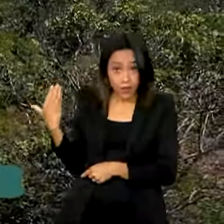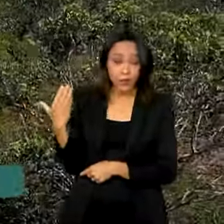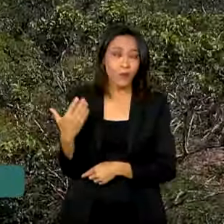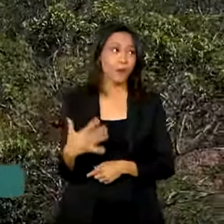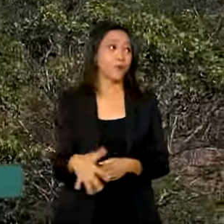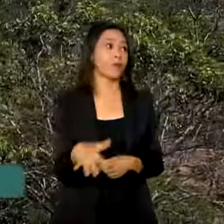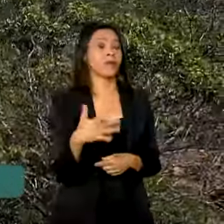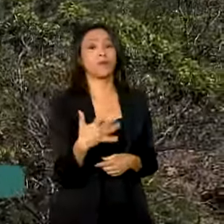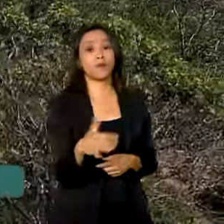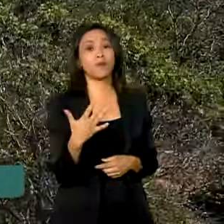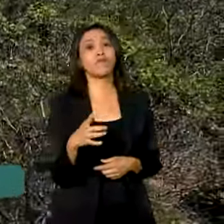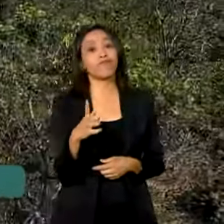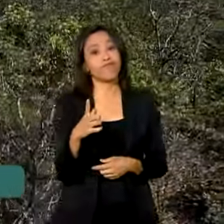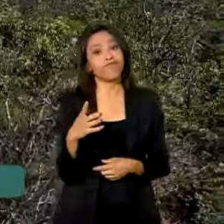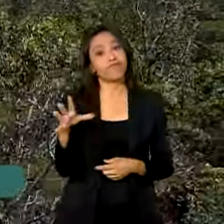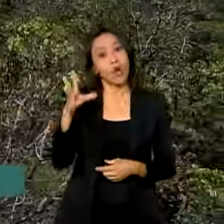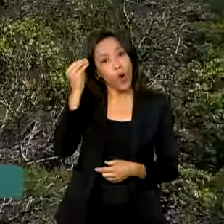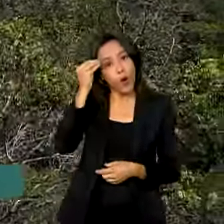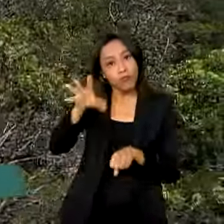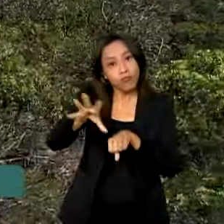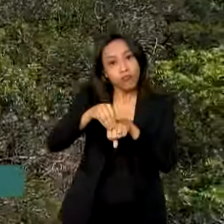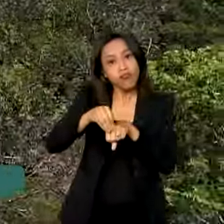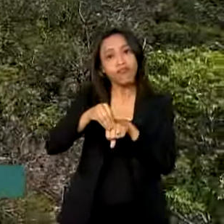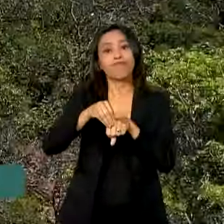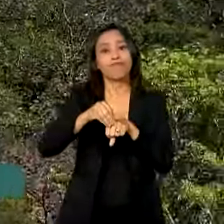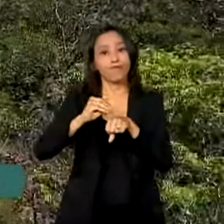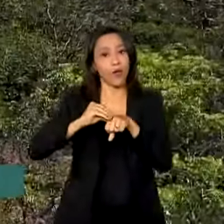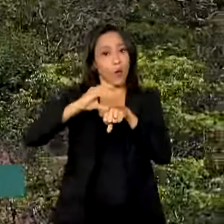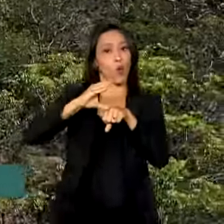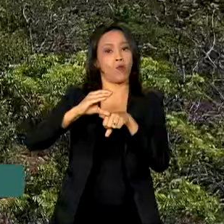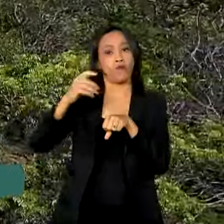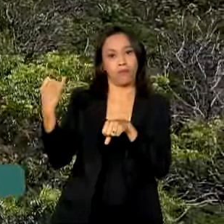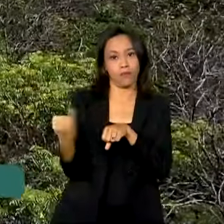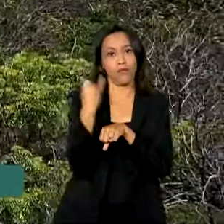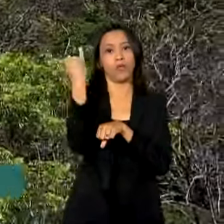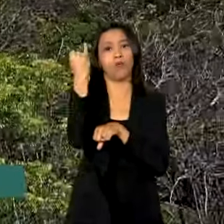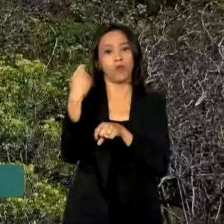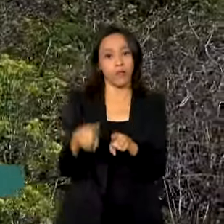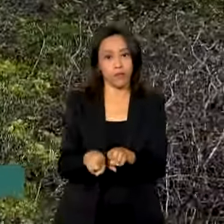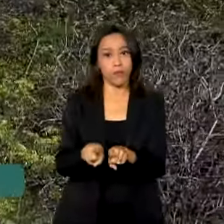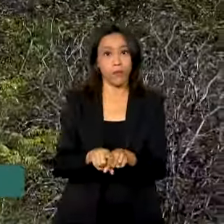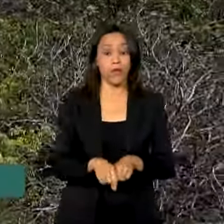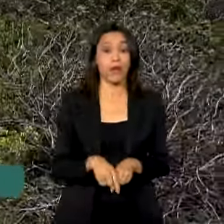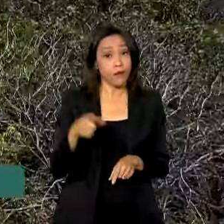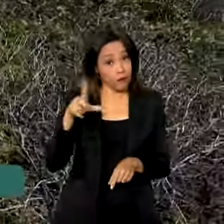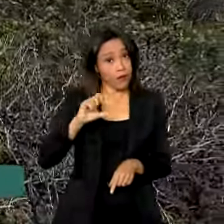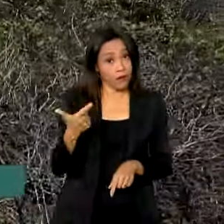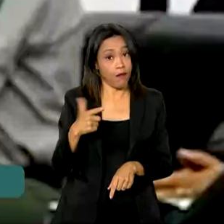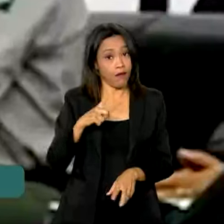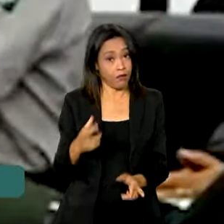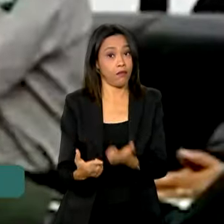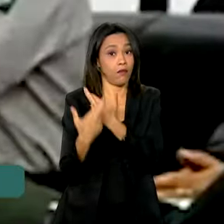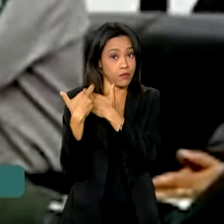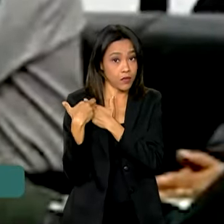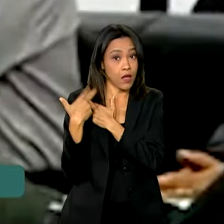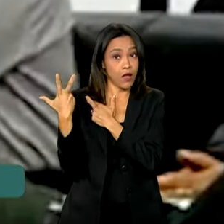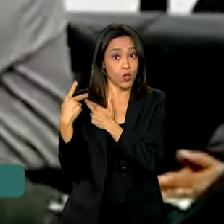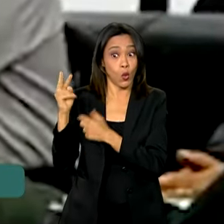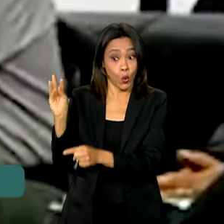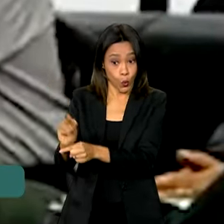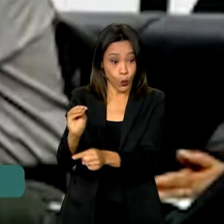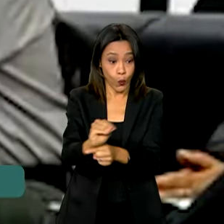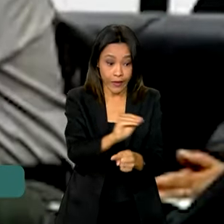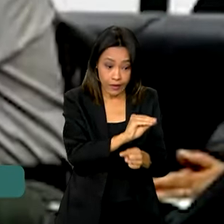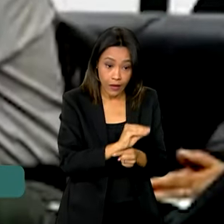bastante conhecimento e importância. Obviamente que isso vem também com a responsabilidade. Cuidar de um